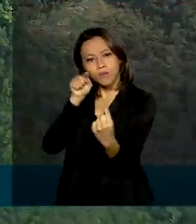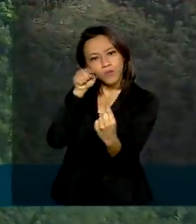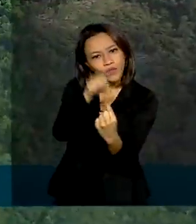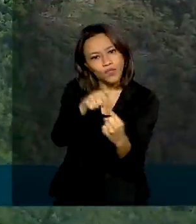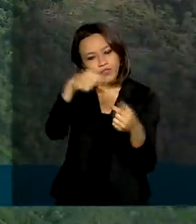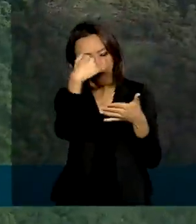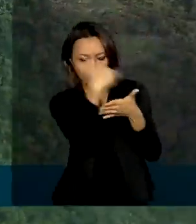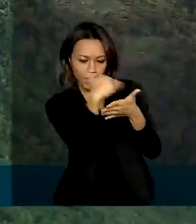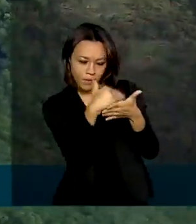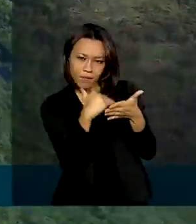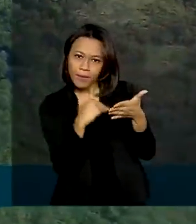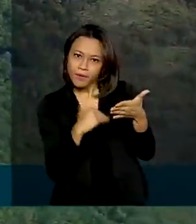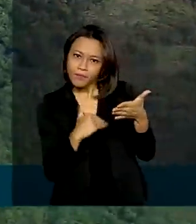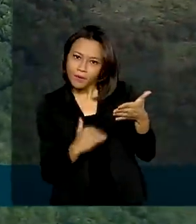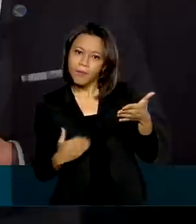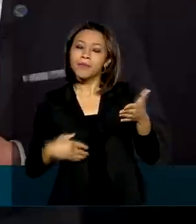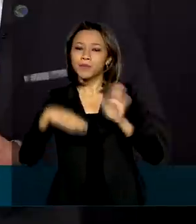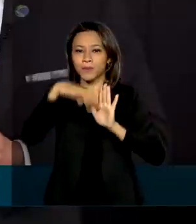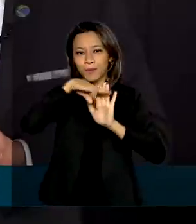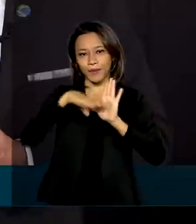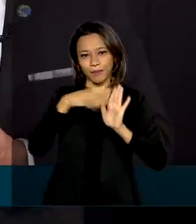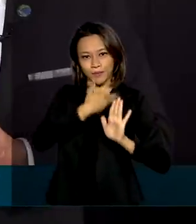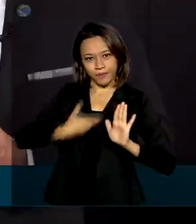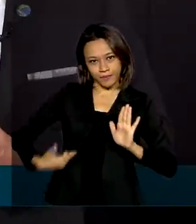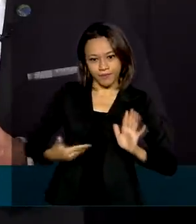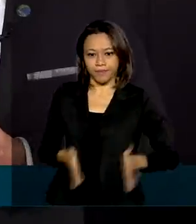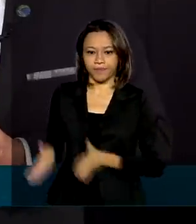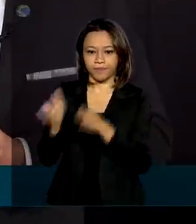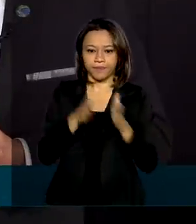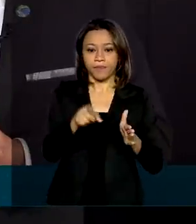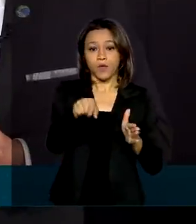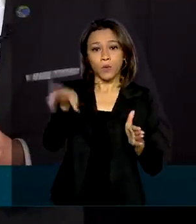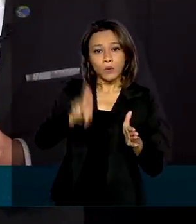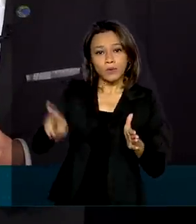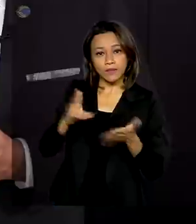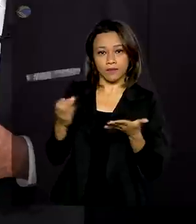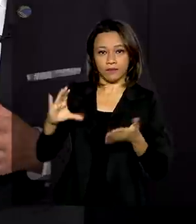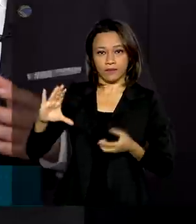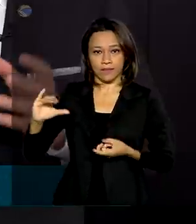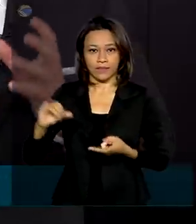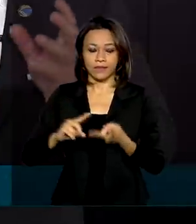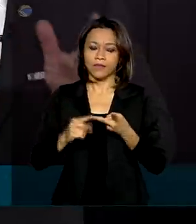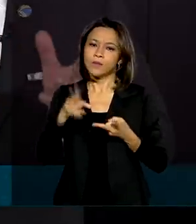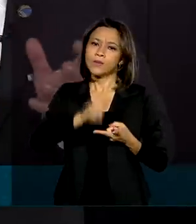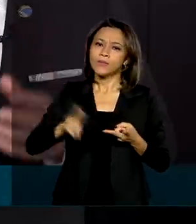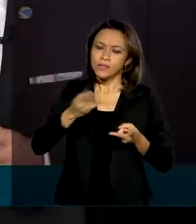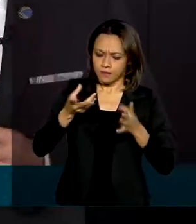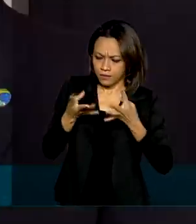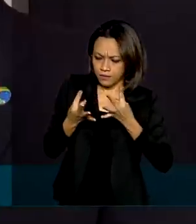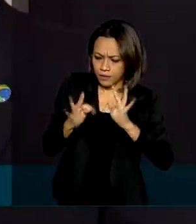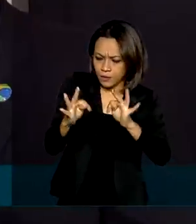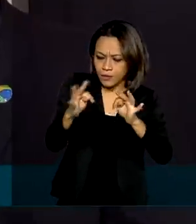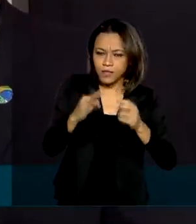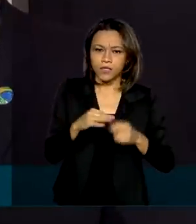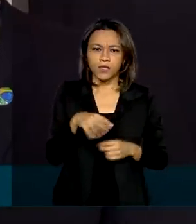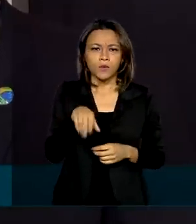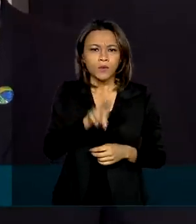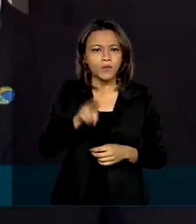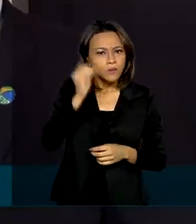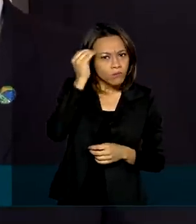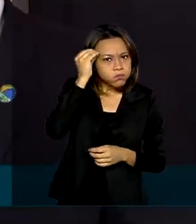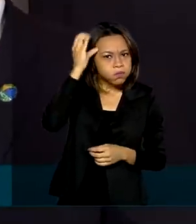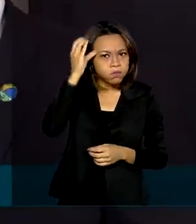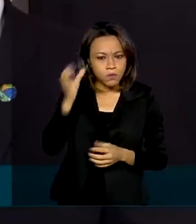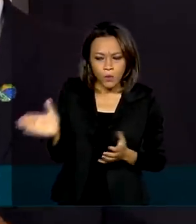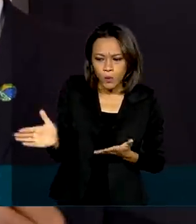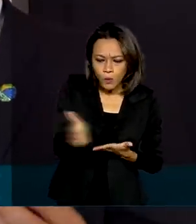do programa Regenera Brasil. A utilização de ciência, utilização de tecnologia, do conhecimento para analisar